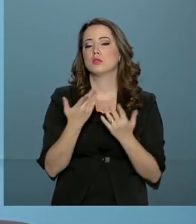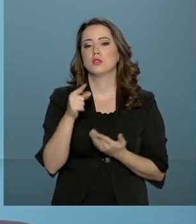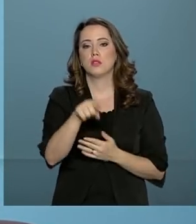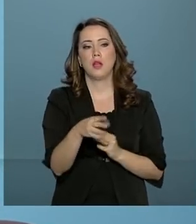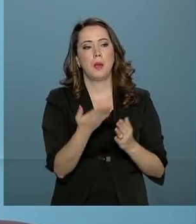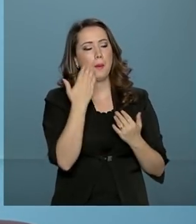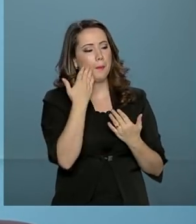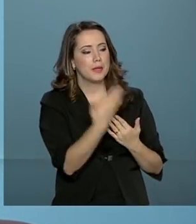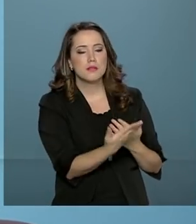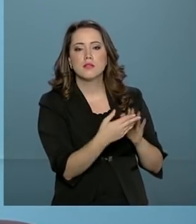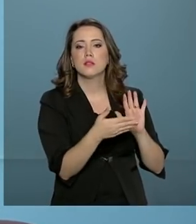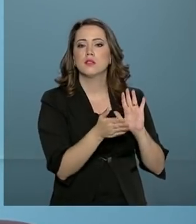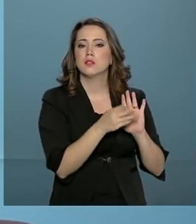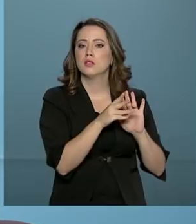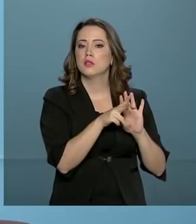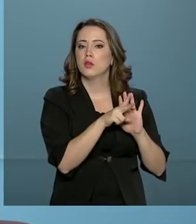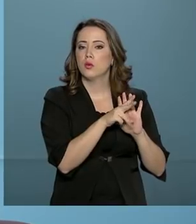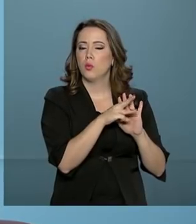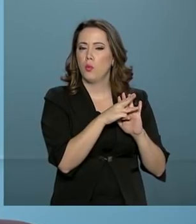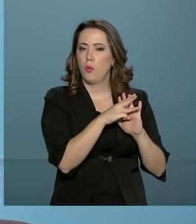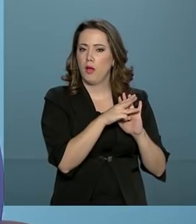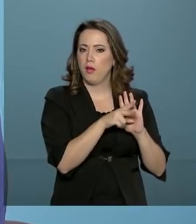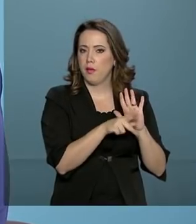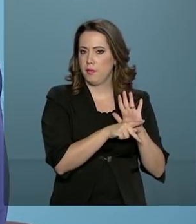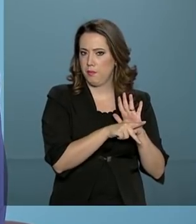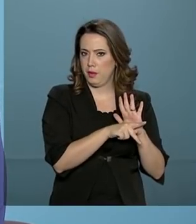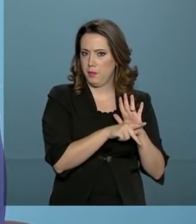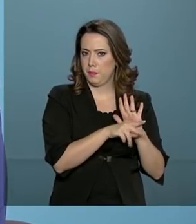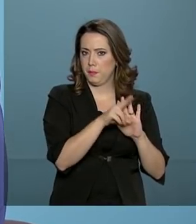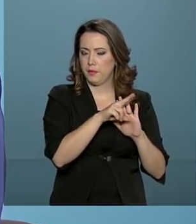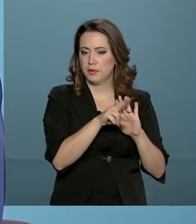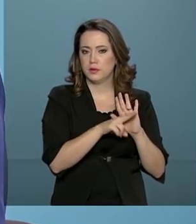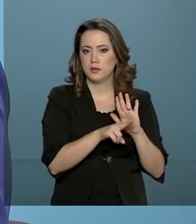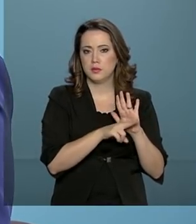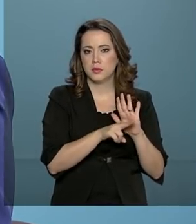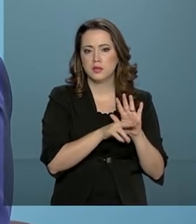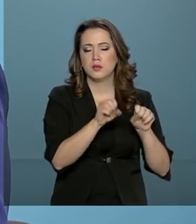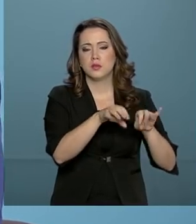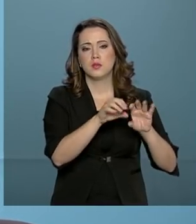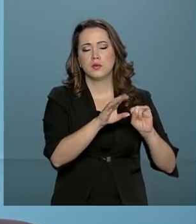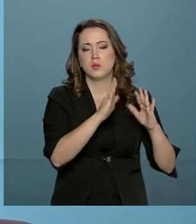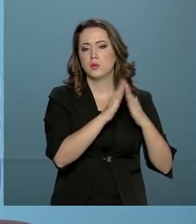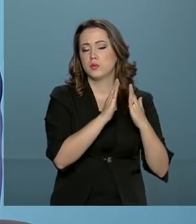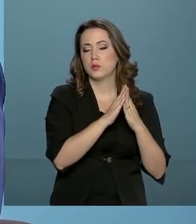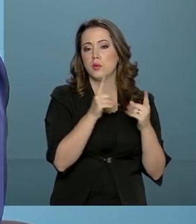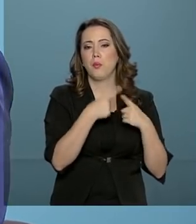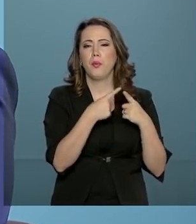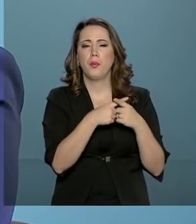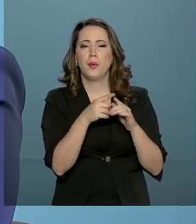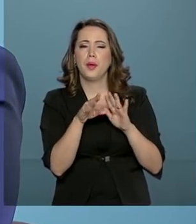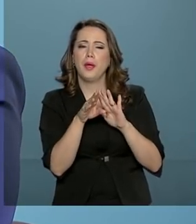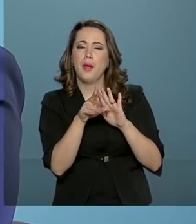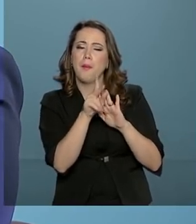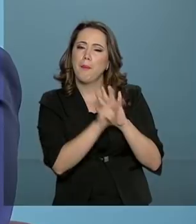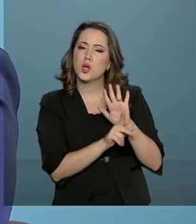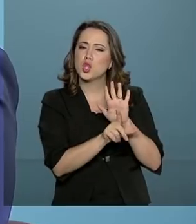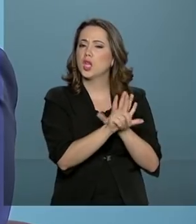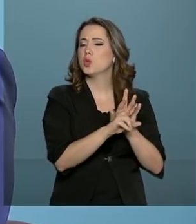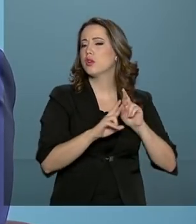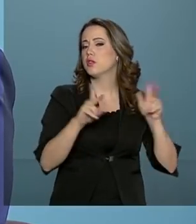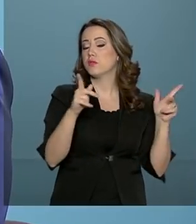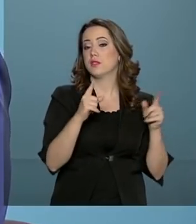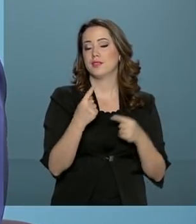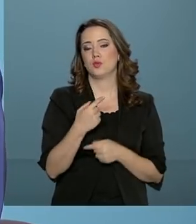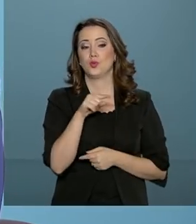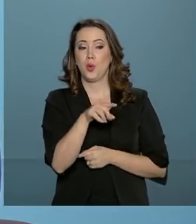regulamentar o ensino domiciliar. Por que não um projeto de lei? Porque a MP, quando ela entra no Congresso Nacional, ela